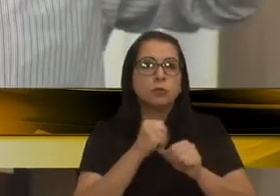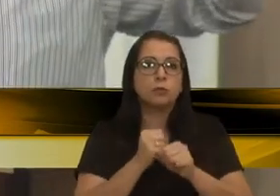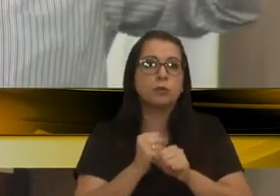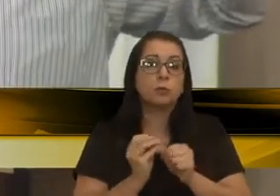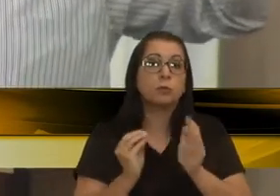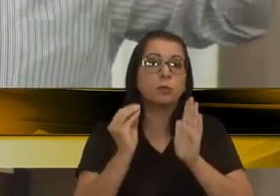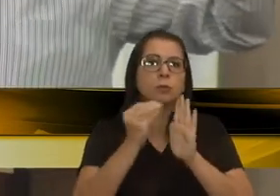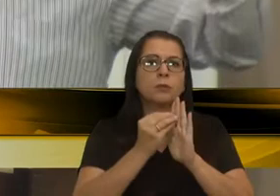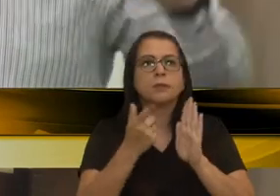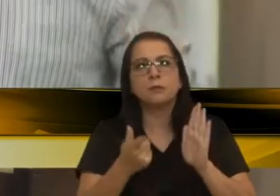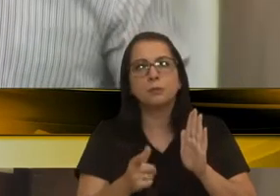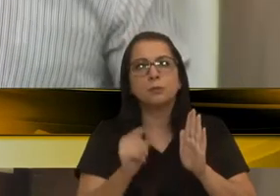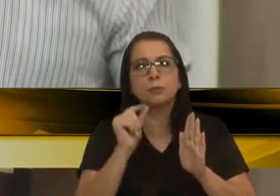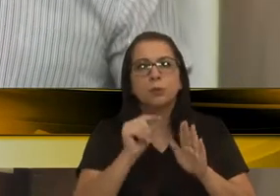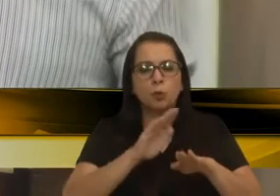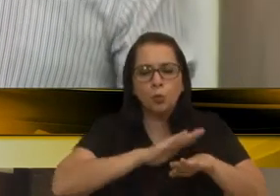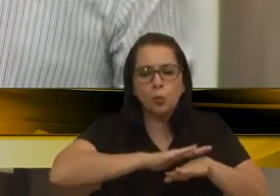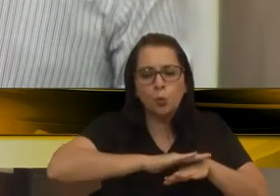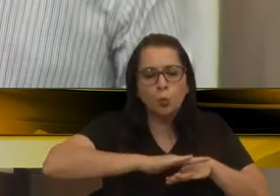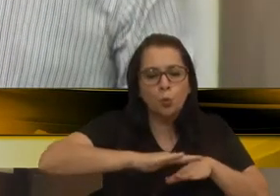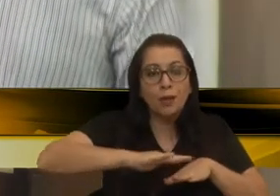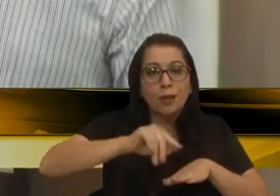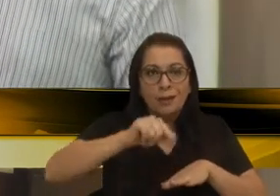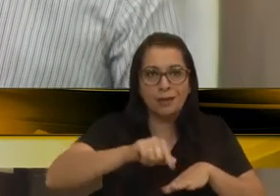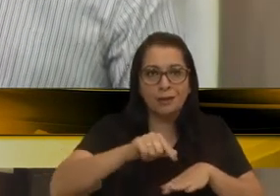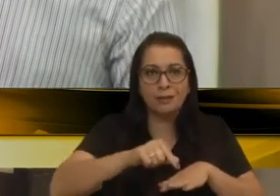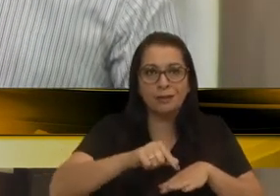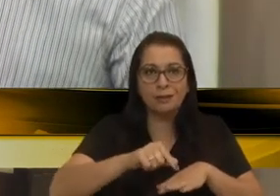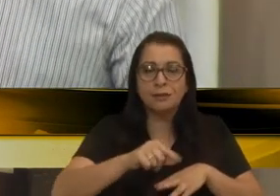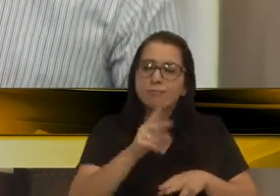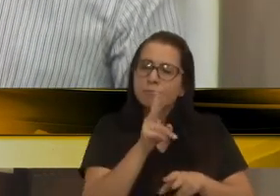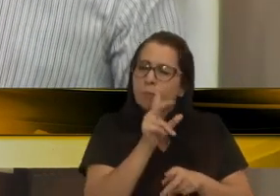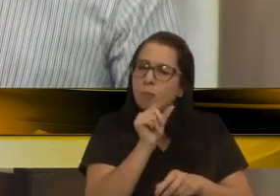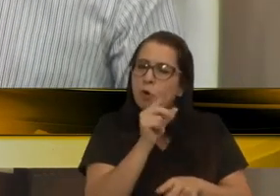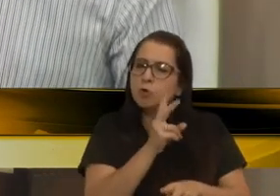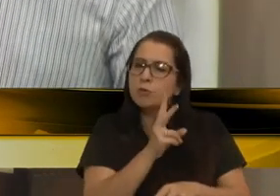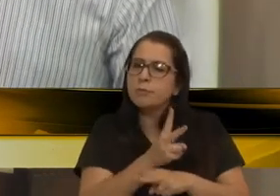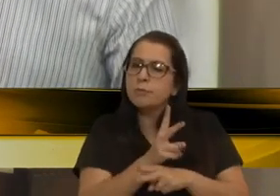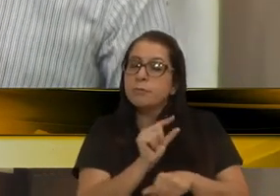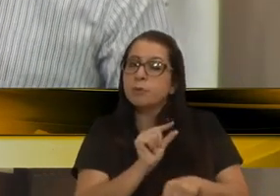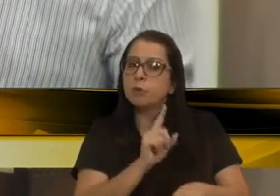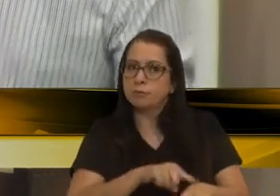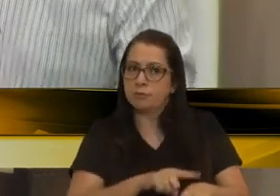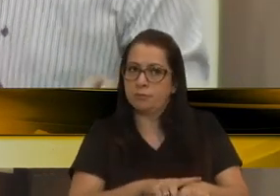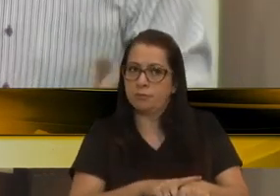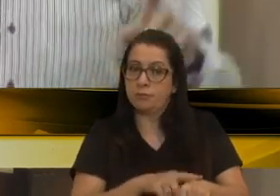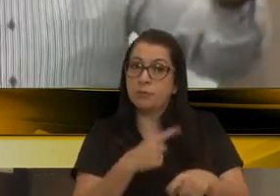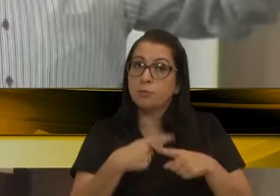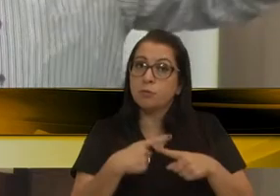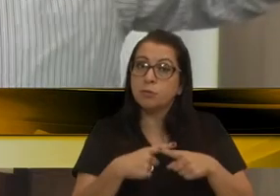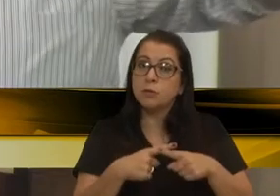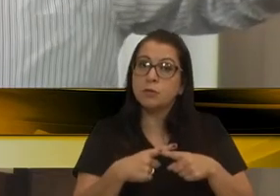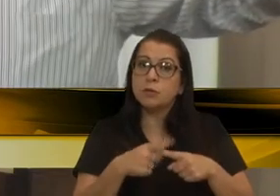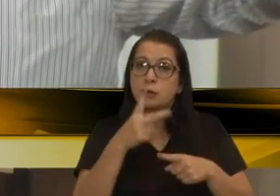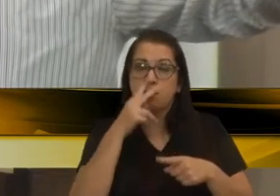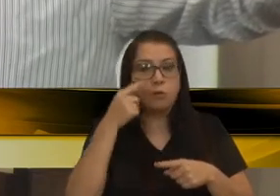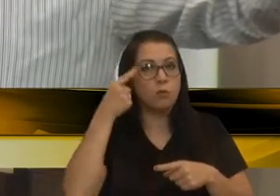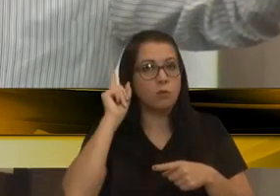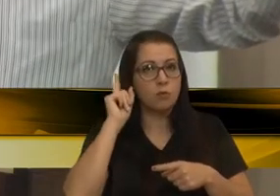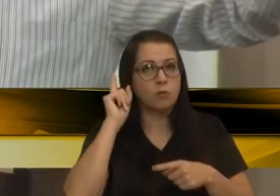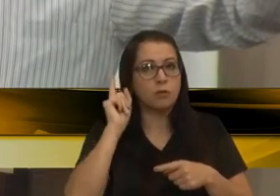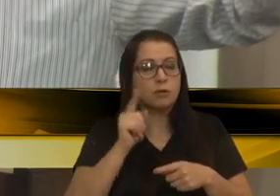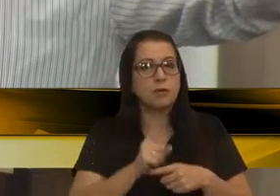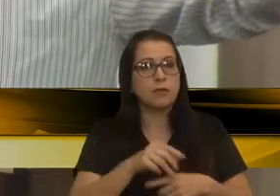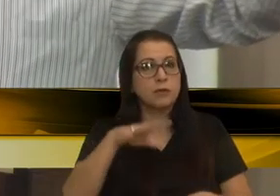colocada ali uma pequena capinha de asfalto provisória. Por quê? Porque ela permite que, que nem ontem, naquela